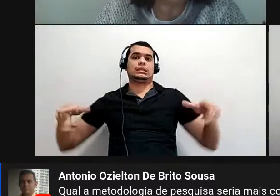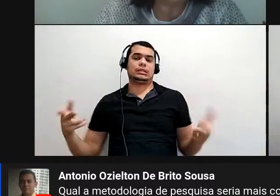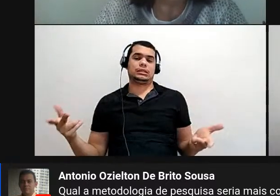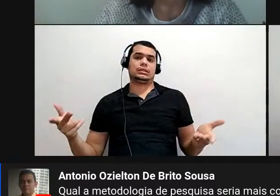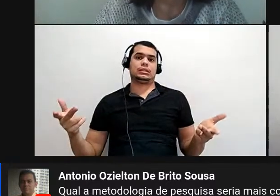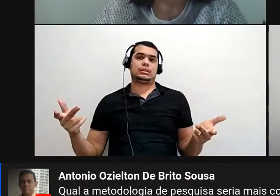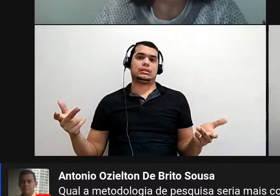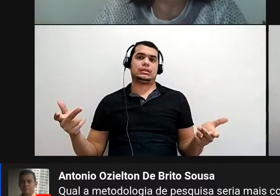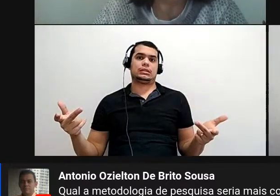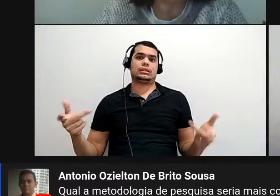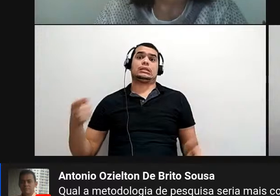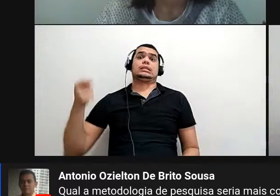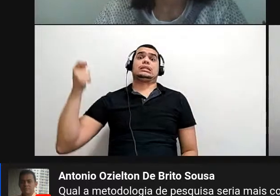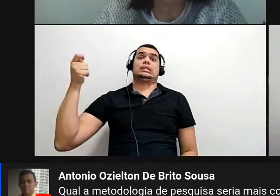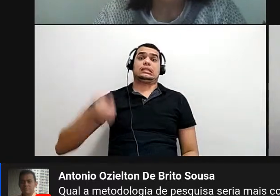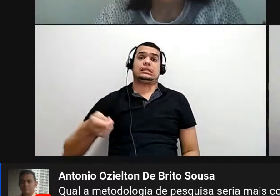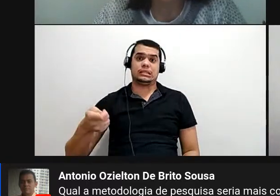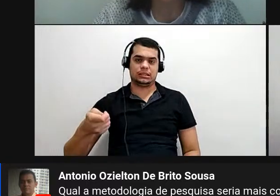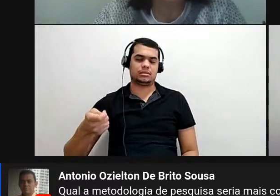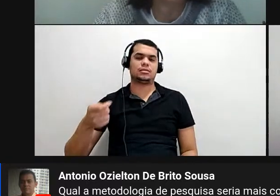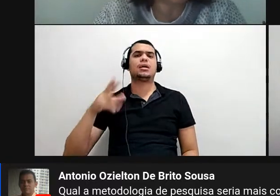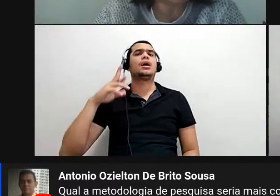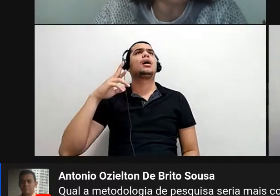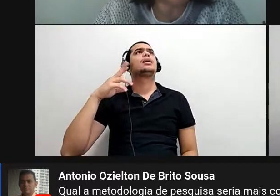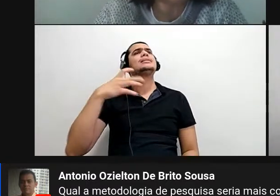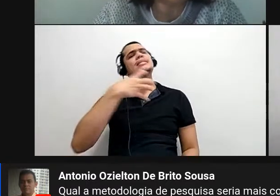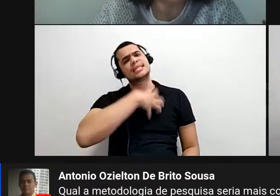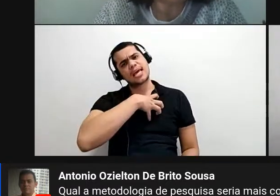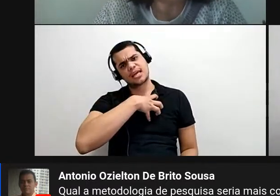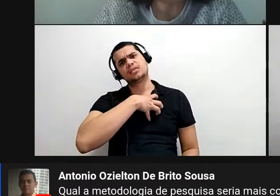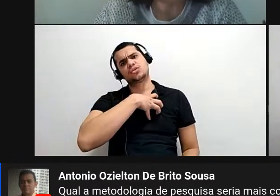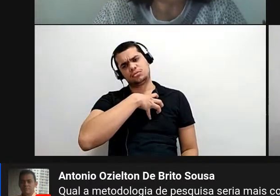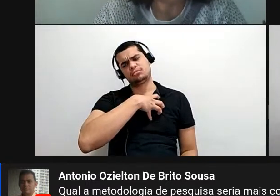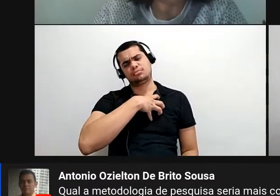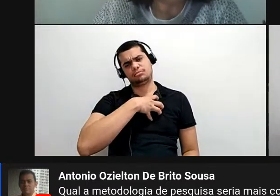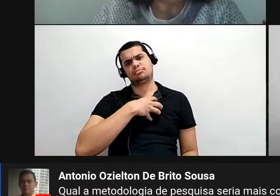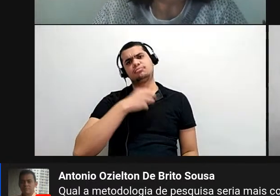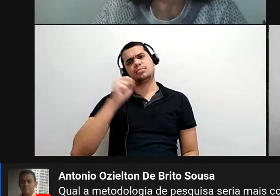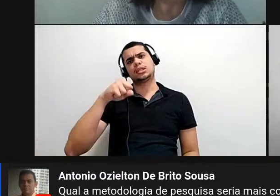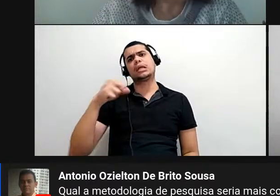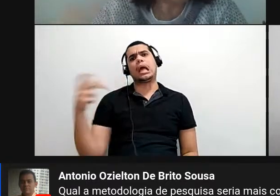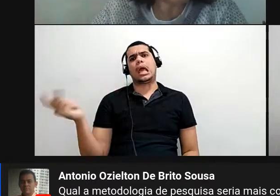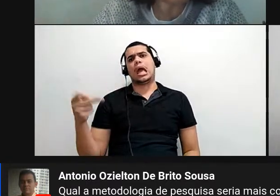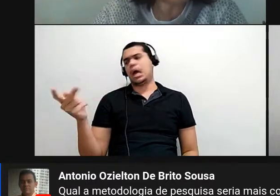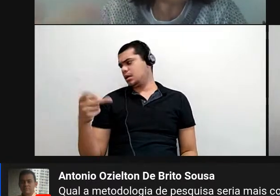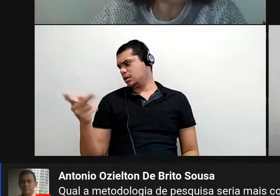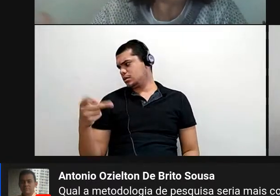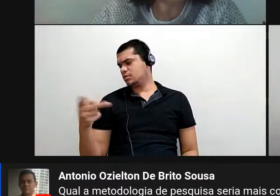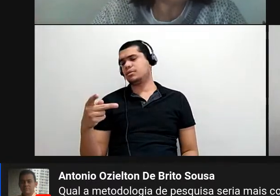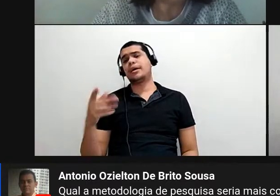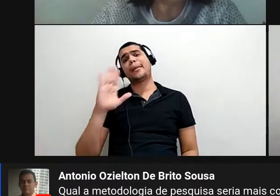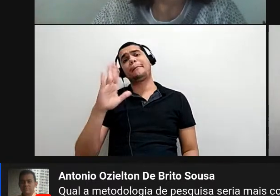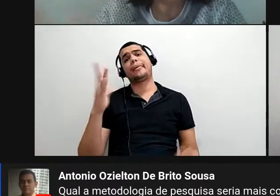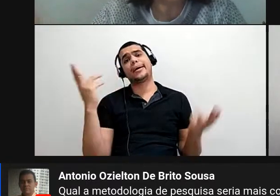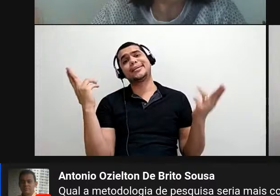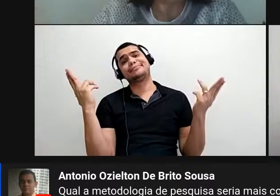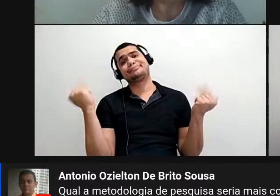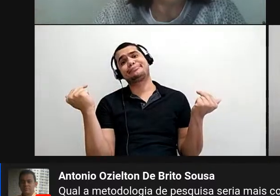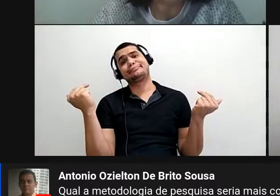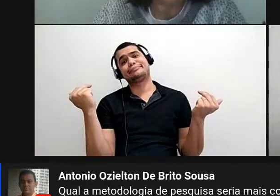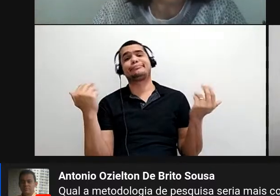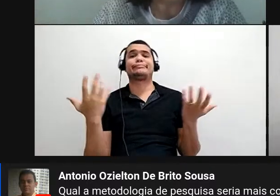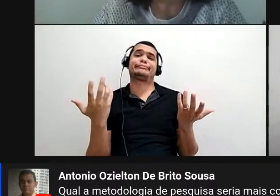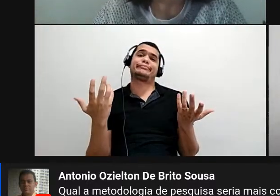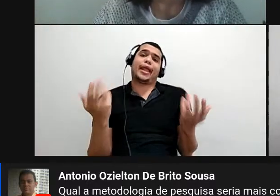essa imposição, não é que a gente não sinta que isso está errado. a gente se submete em função de todas